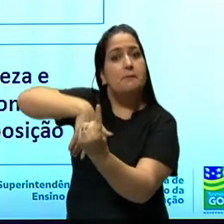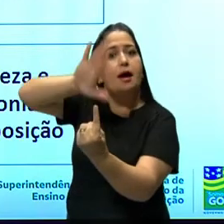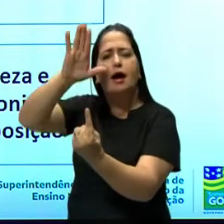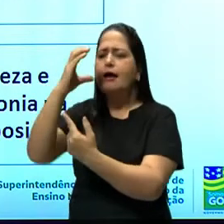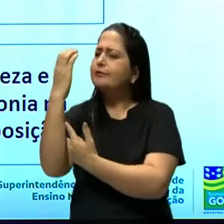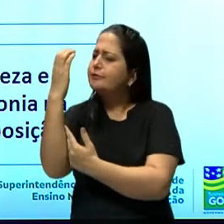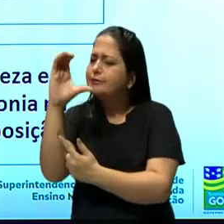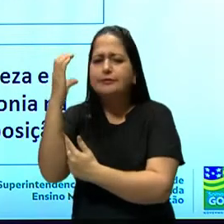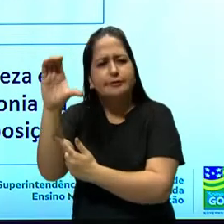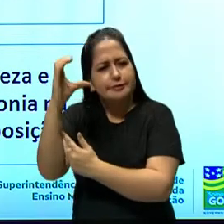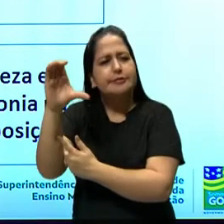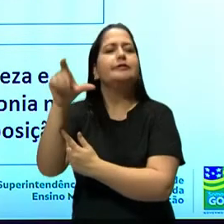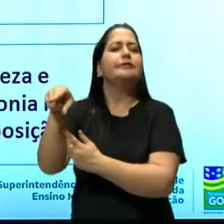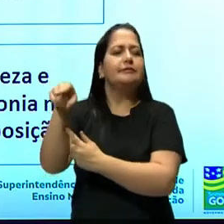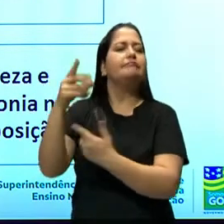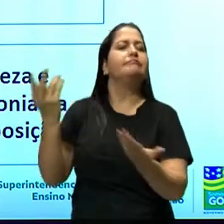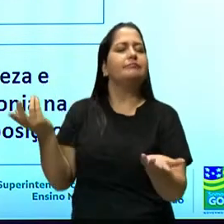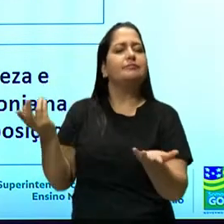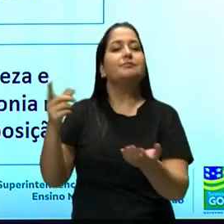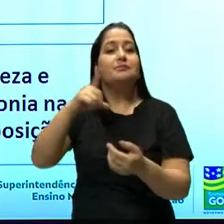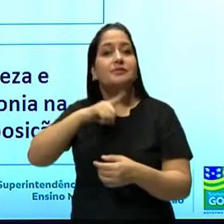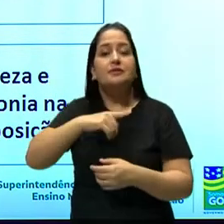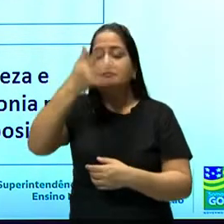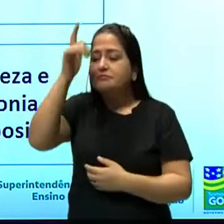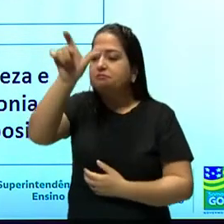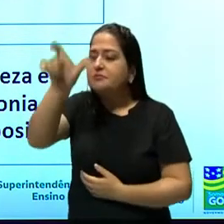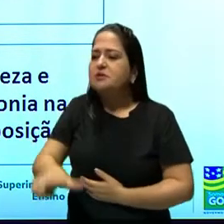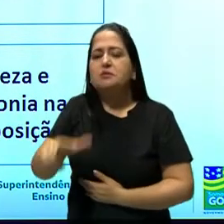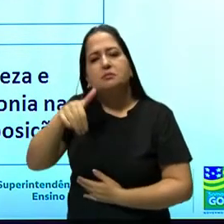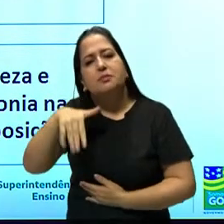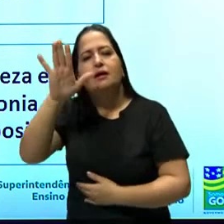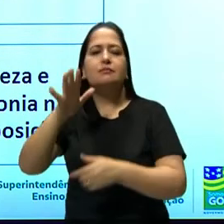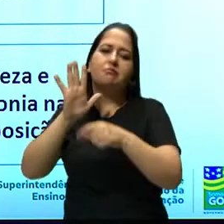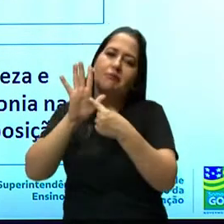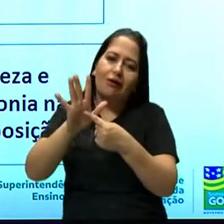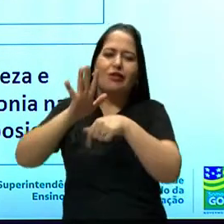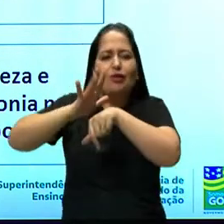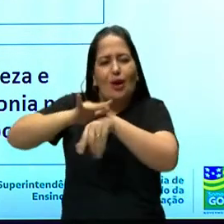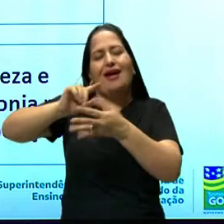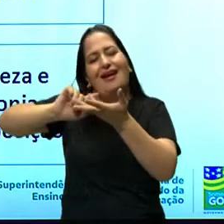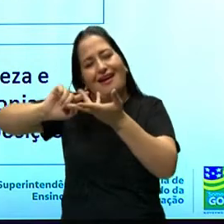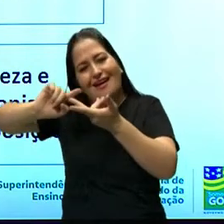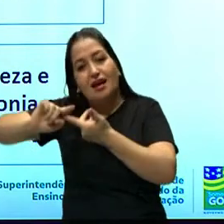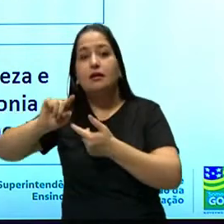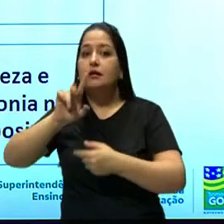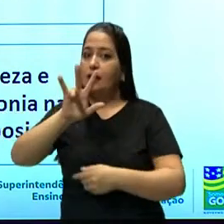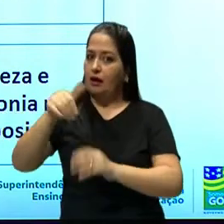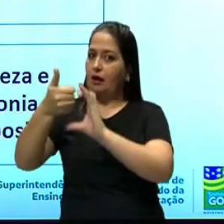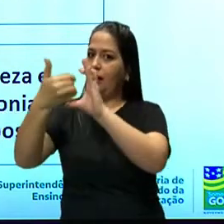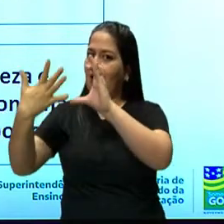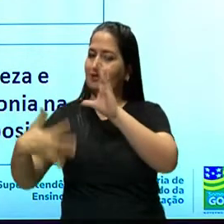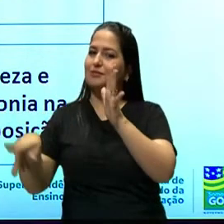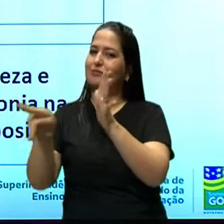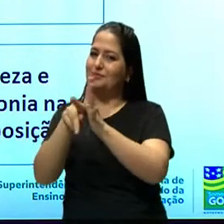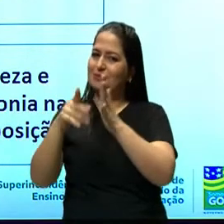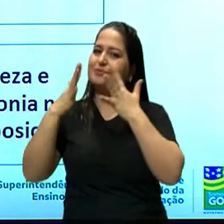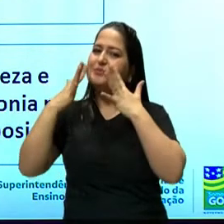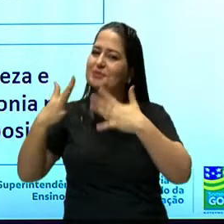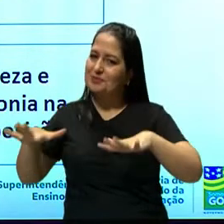científico, um personagem um pouco mais patológico. Essas são as características do nosso